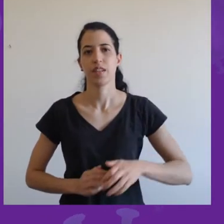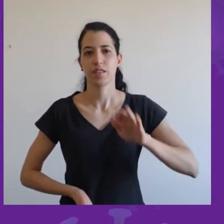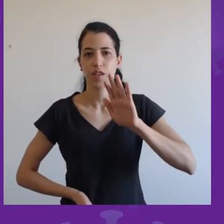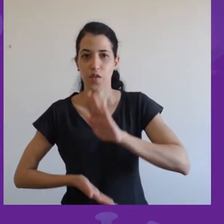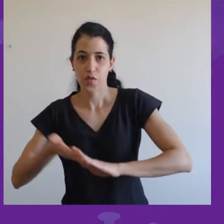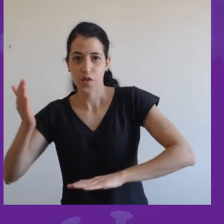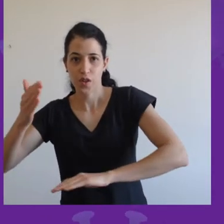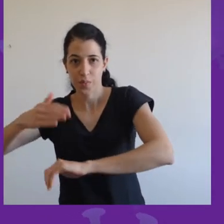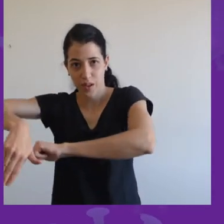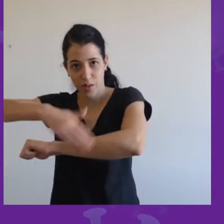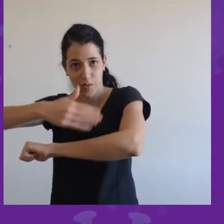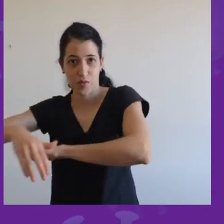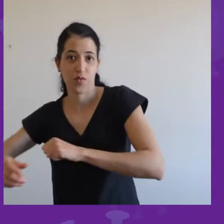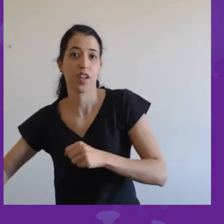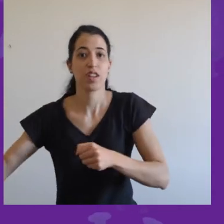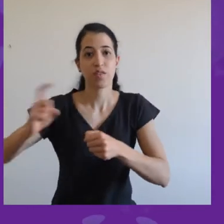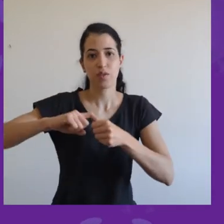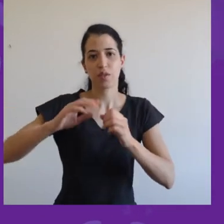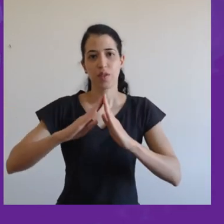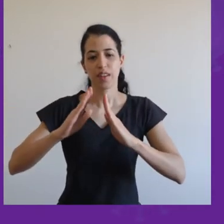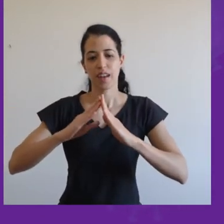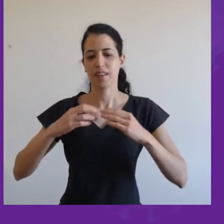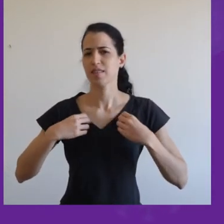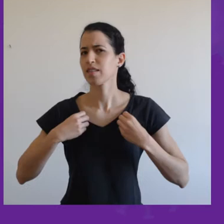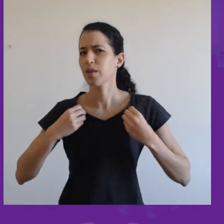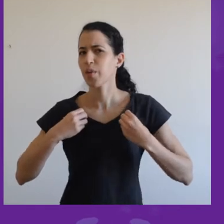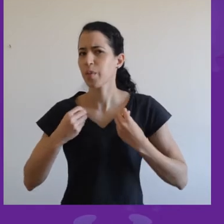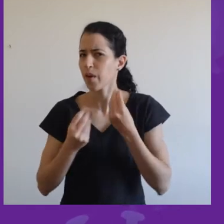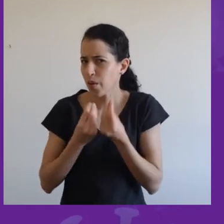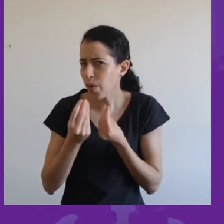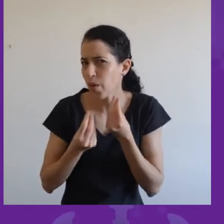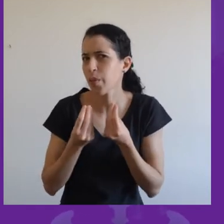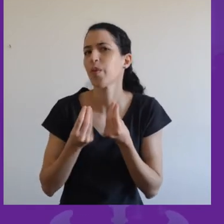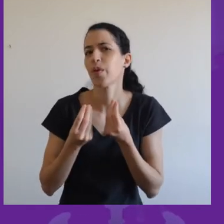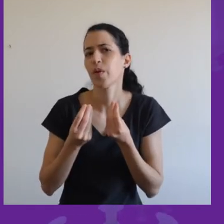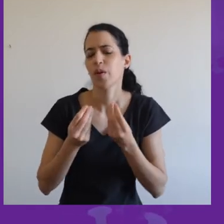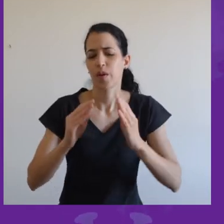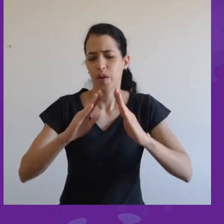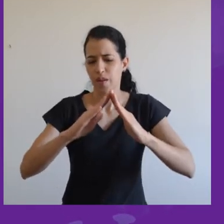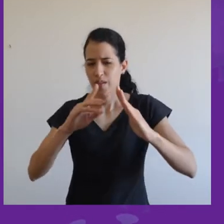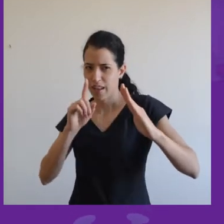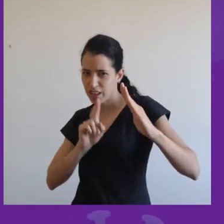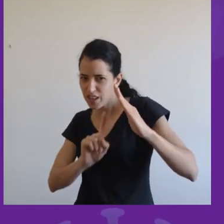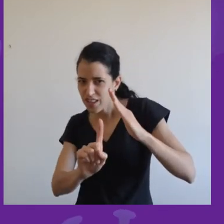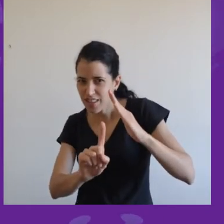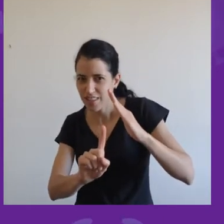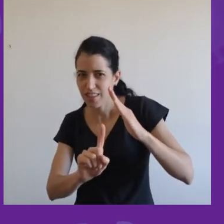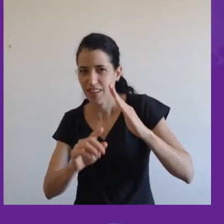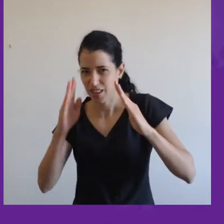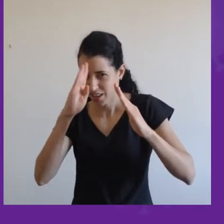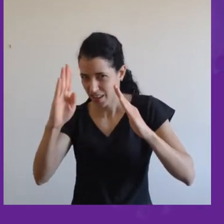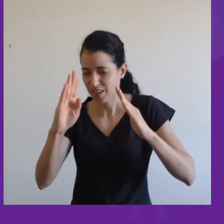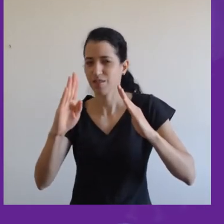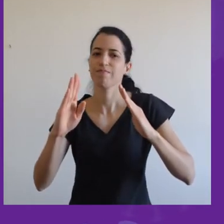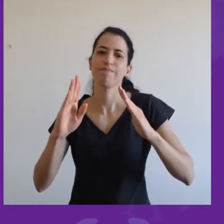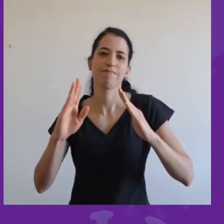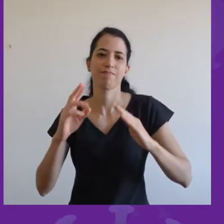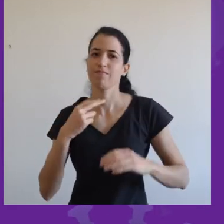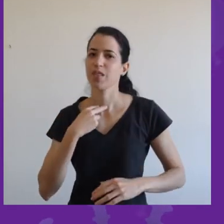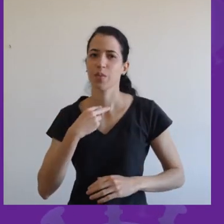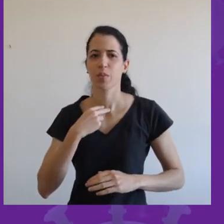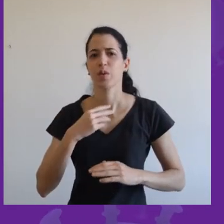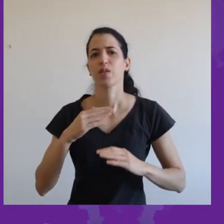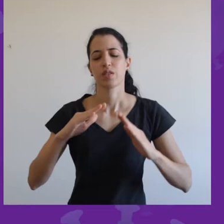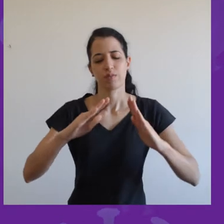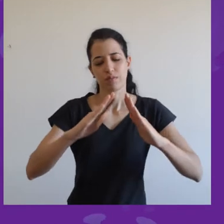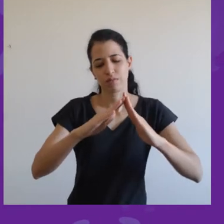Quando vier com uma roupa da rua, o mais interessante é o seguinte, é não sair entrando para dentro de casa direto com aquela roupa, né?